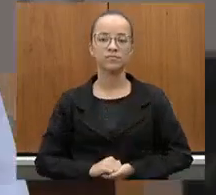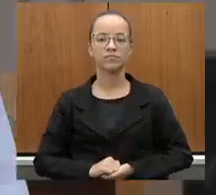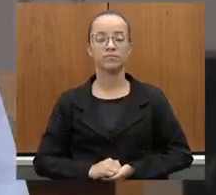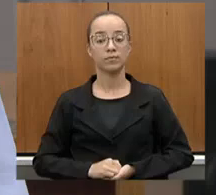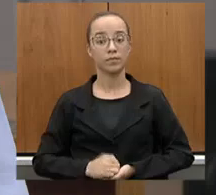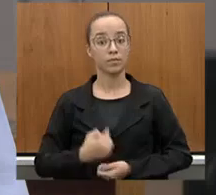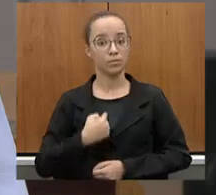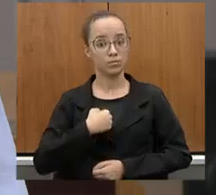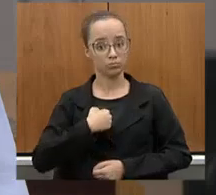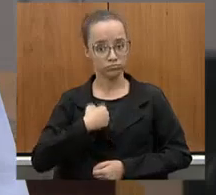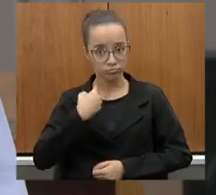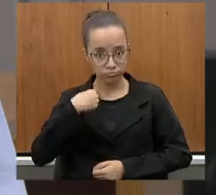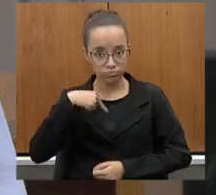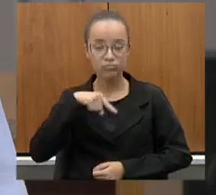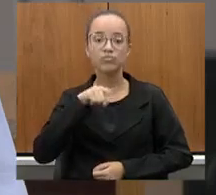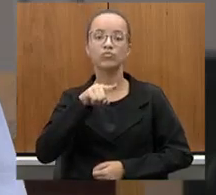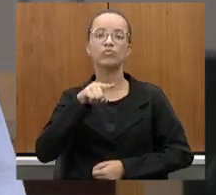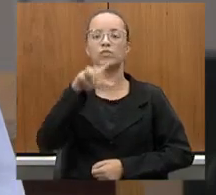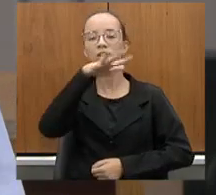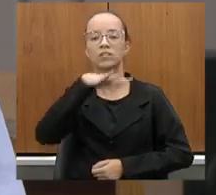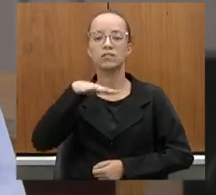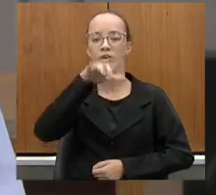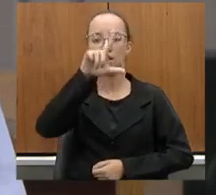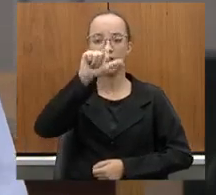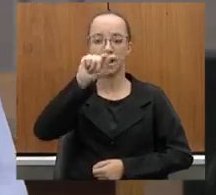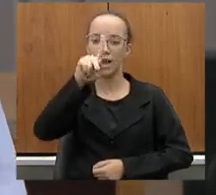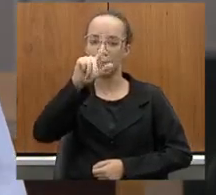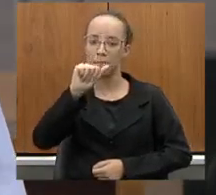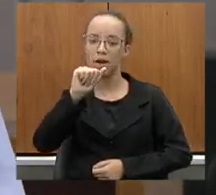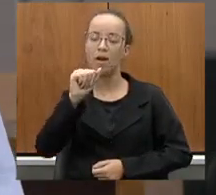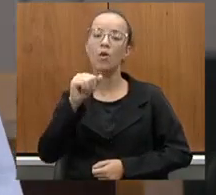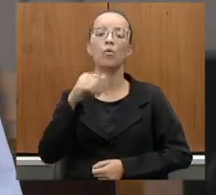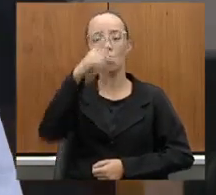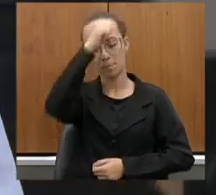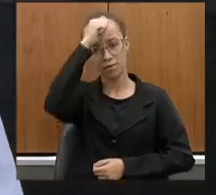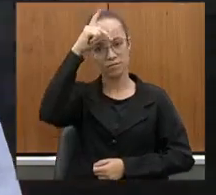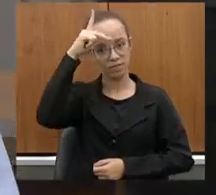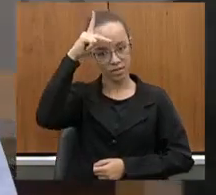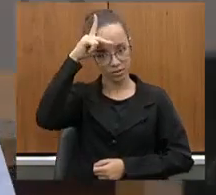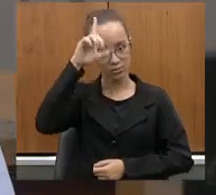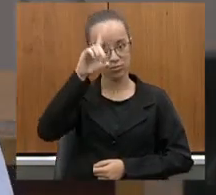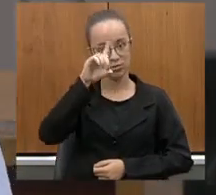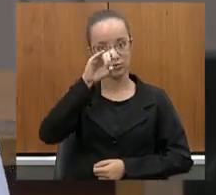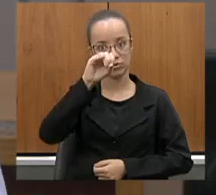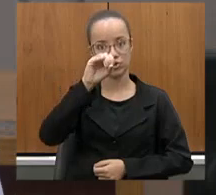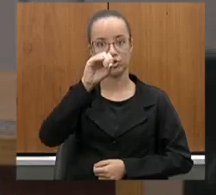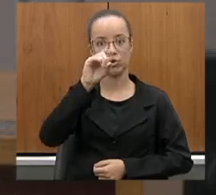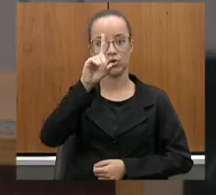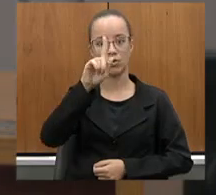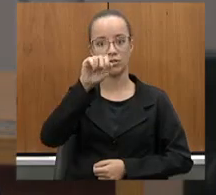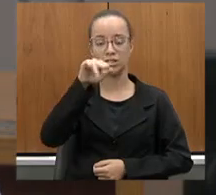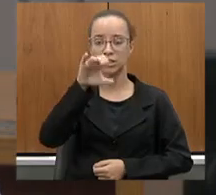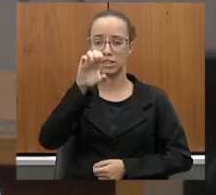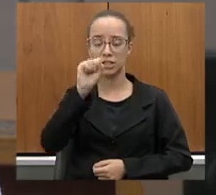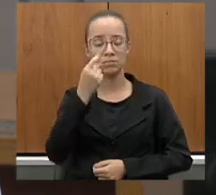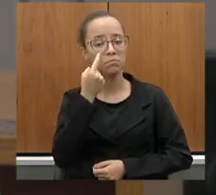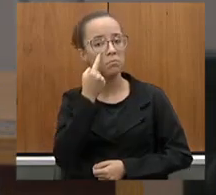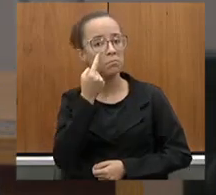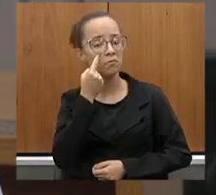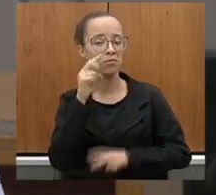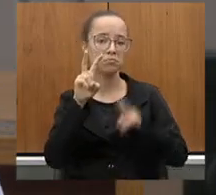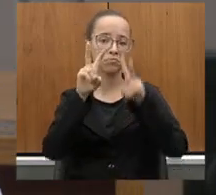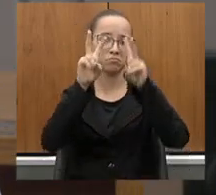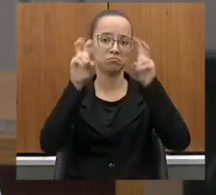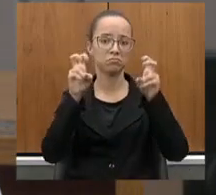estive em Virgem da Lapa com o prefeito Diógenes, justamente para a gente ver esse